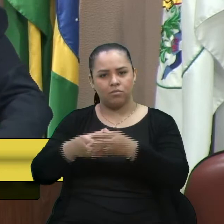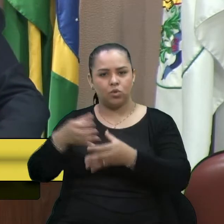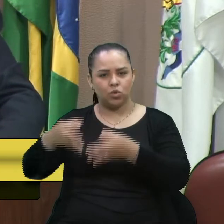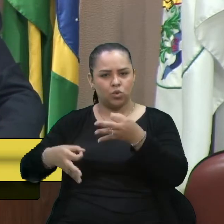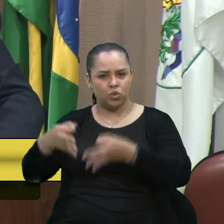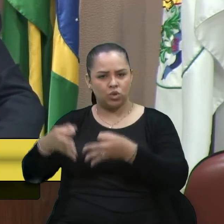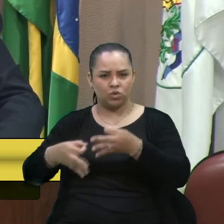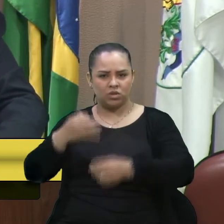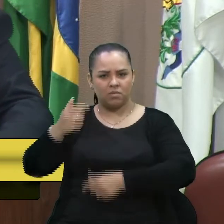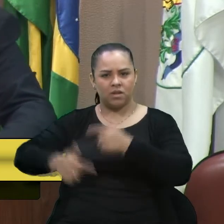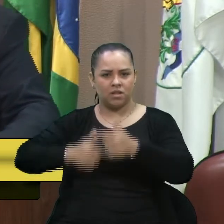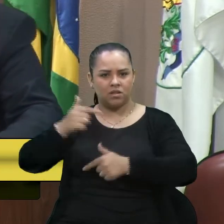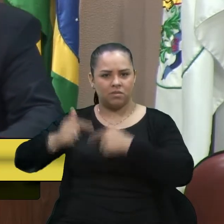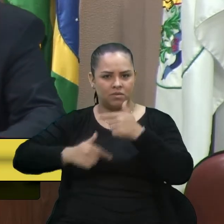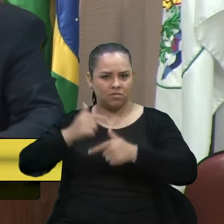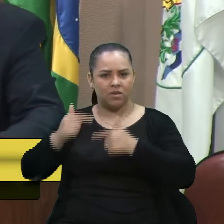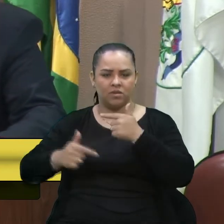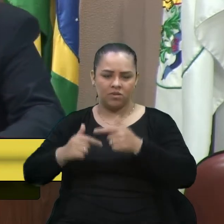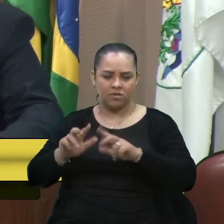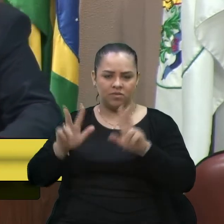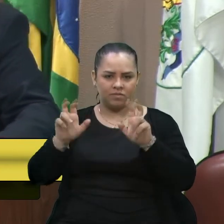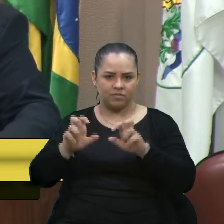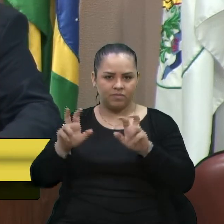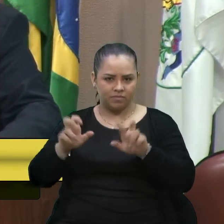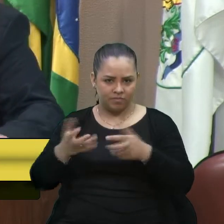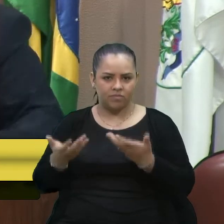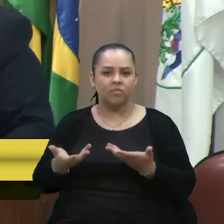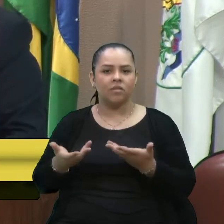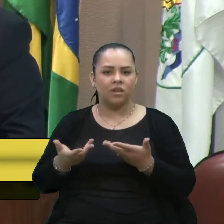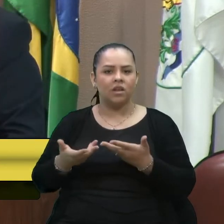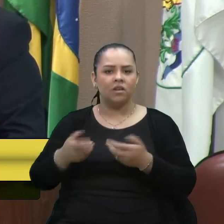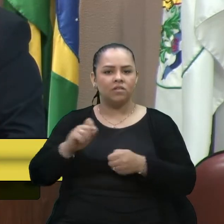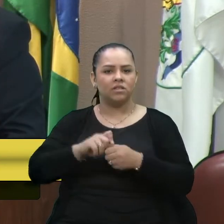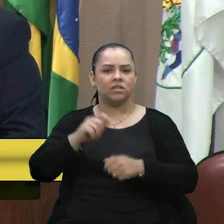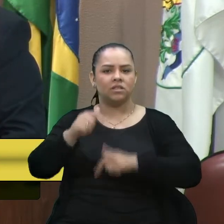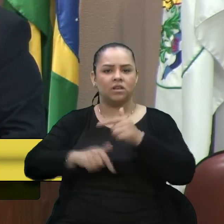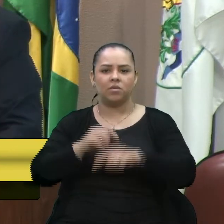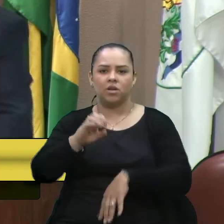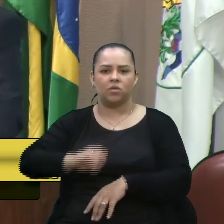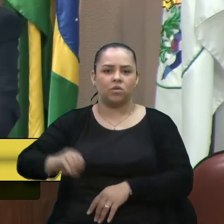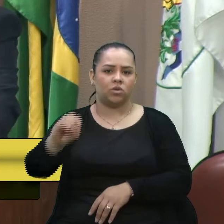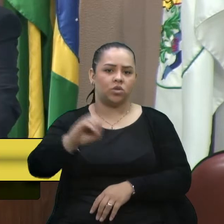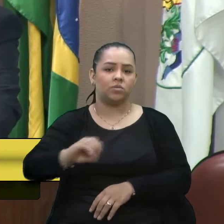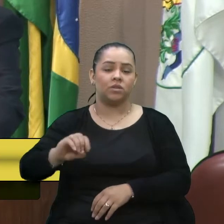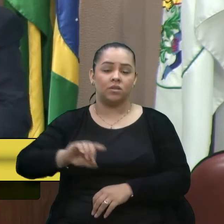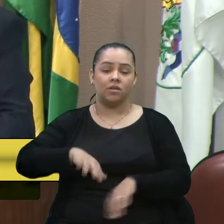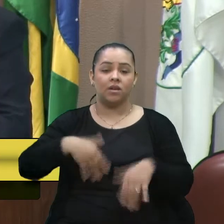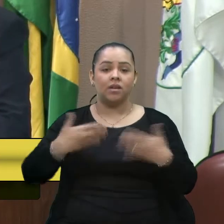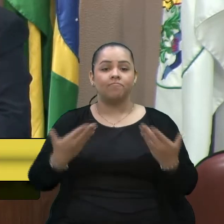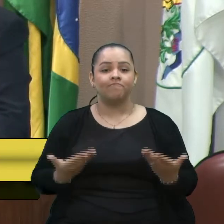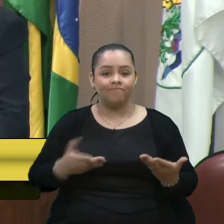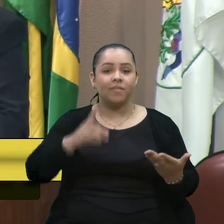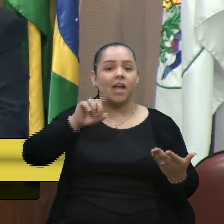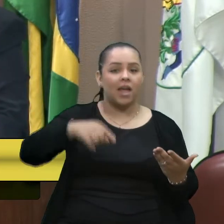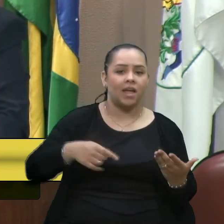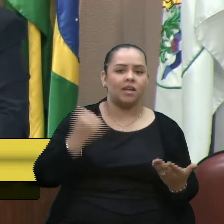tem trabalhado bastante sobre isso, feito esse grande trabalho. Então, é importante dizer isso porque,